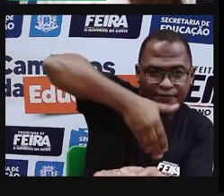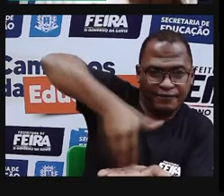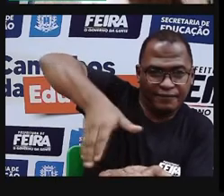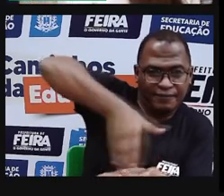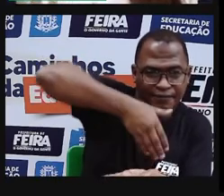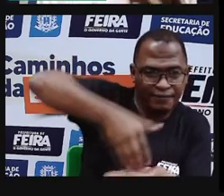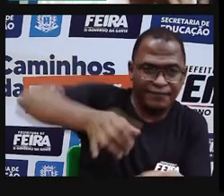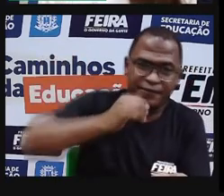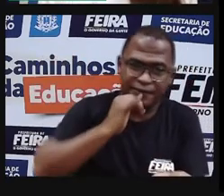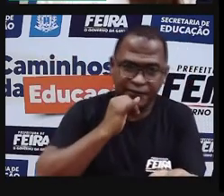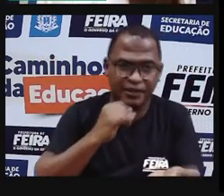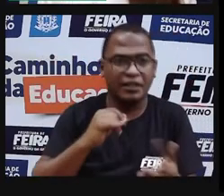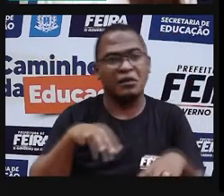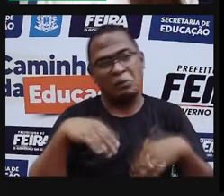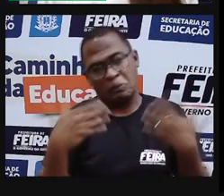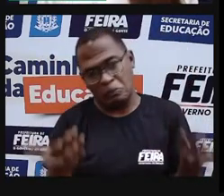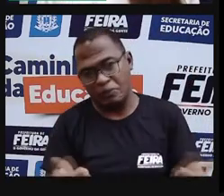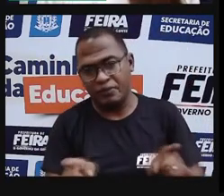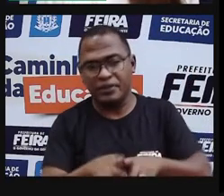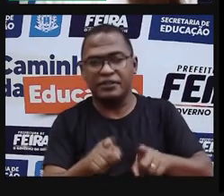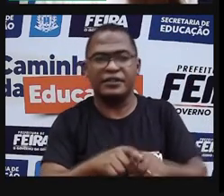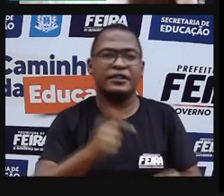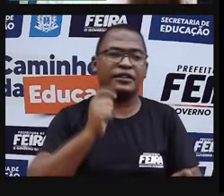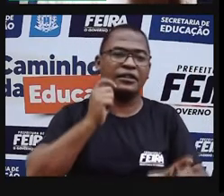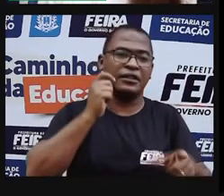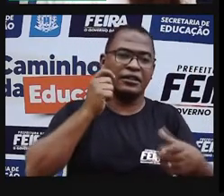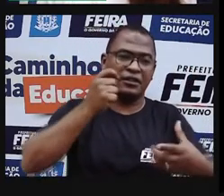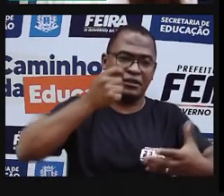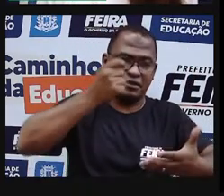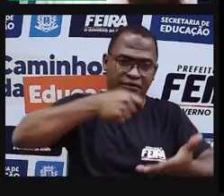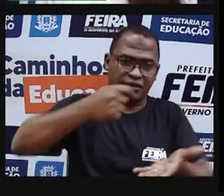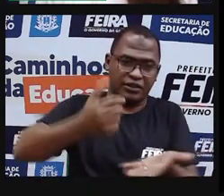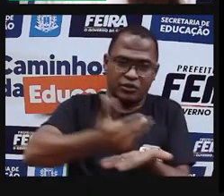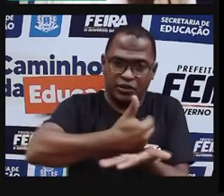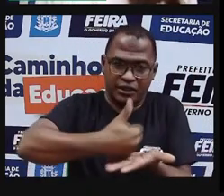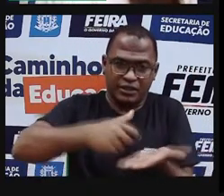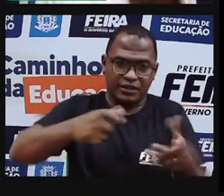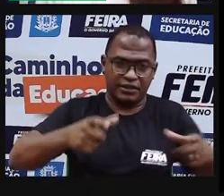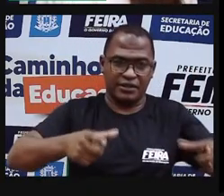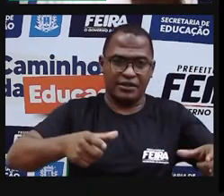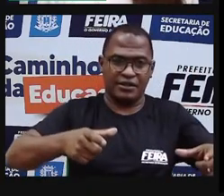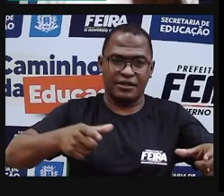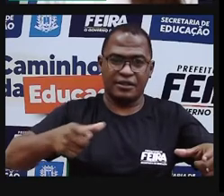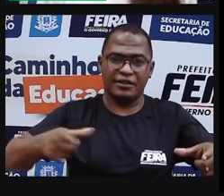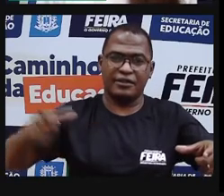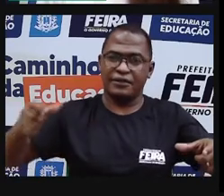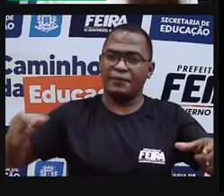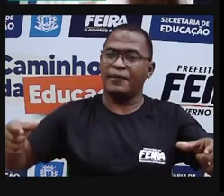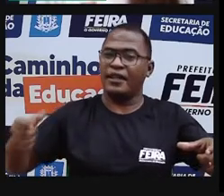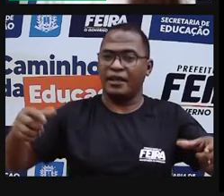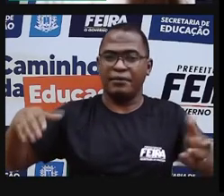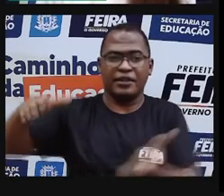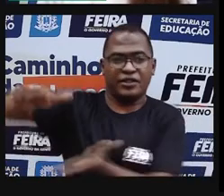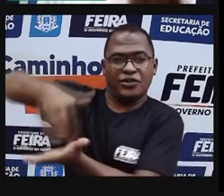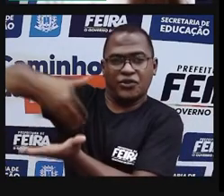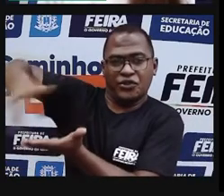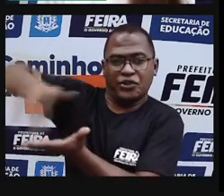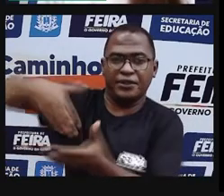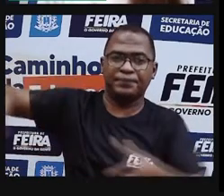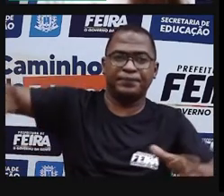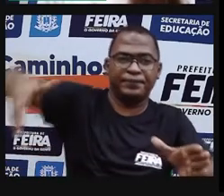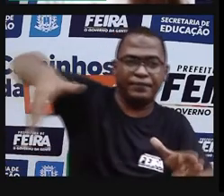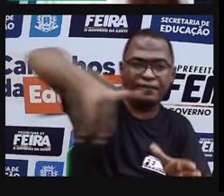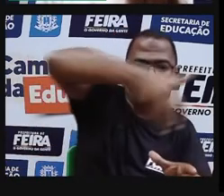com alguns instrumentos, faz o desenho, depois utiliza tinta de madeira e faz a